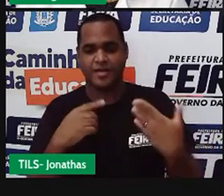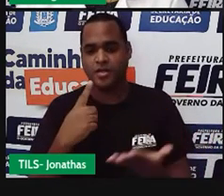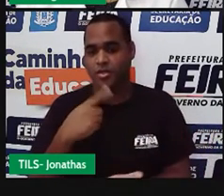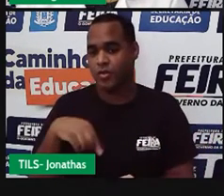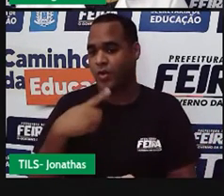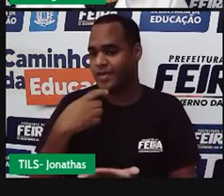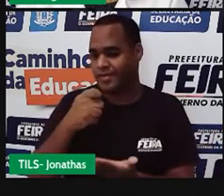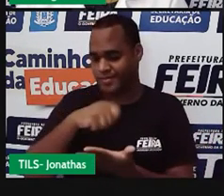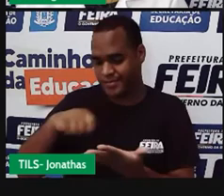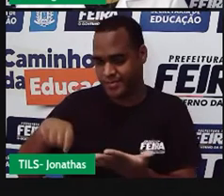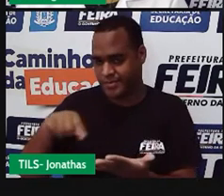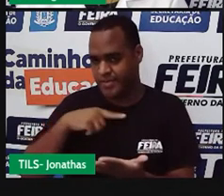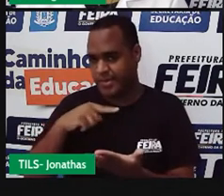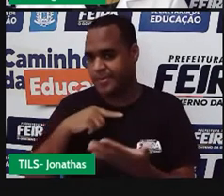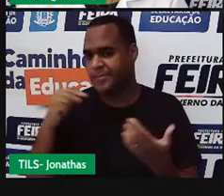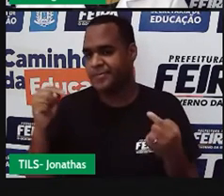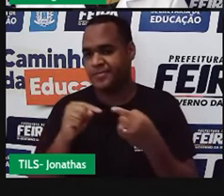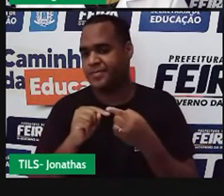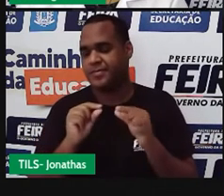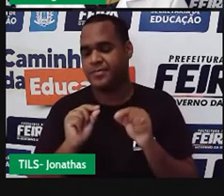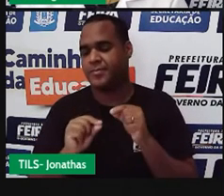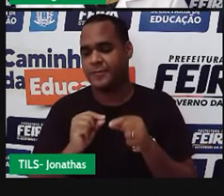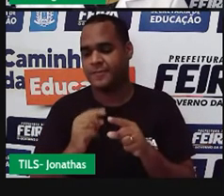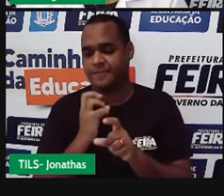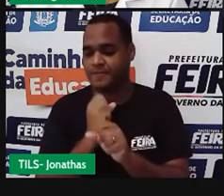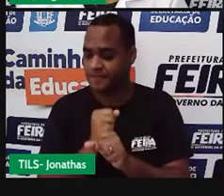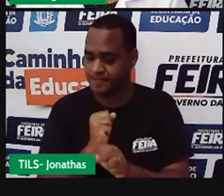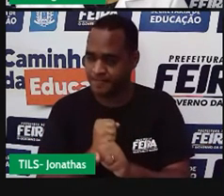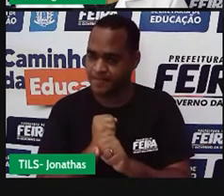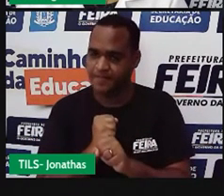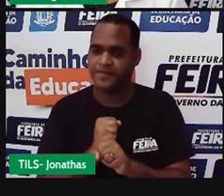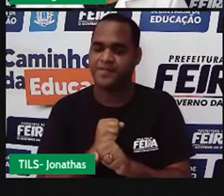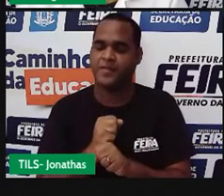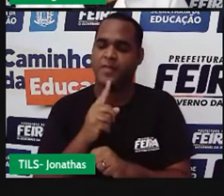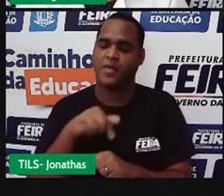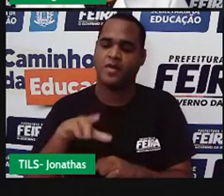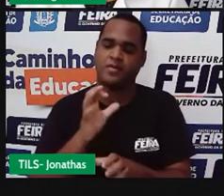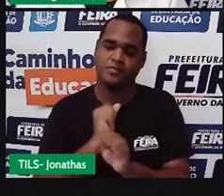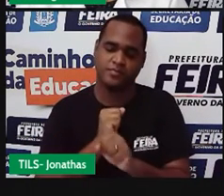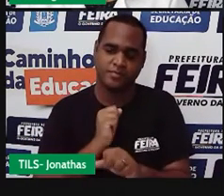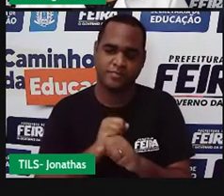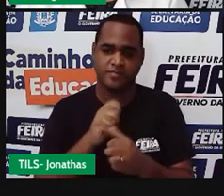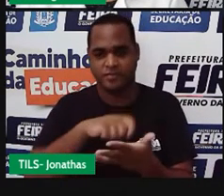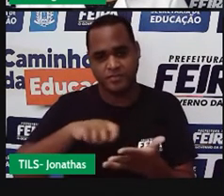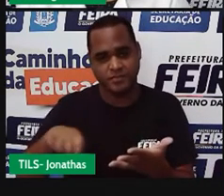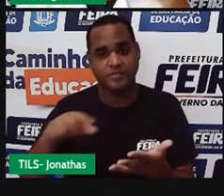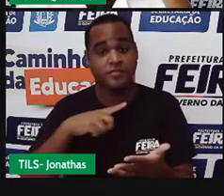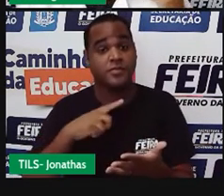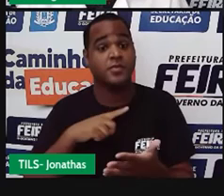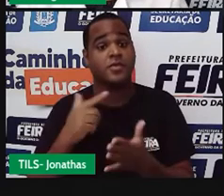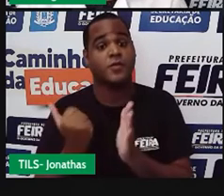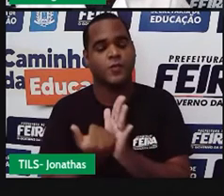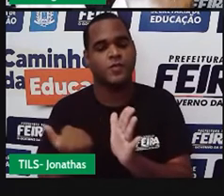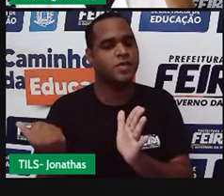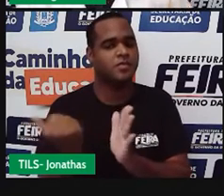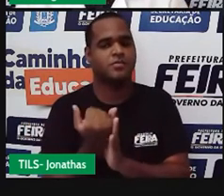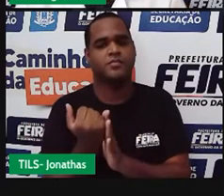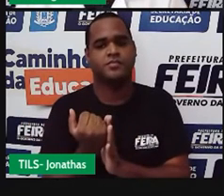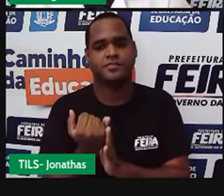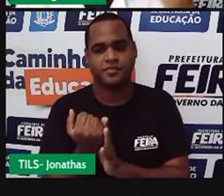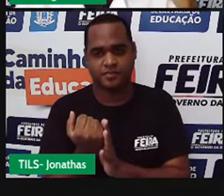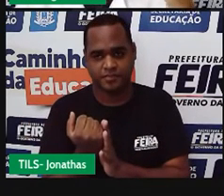escrever esse único cálculo que a gente acabou de escrever nada mais é do que